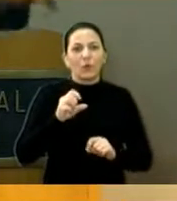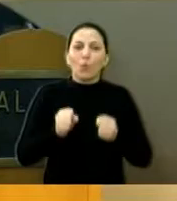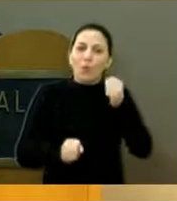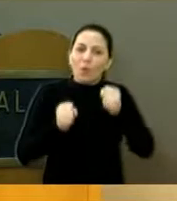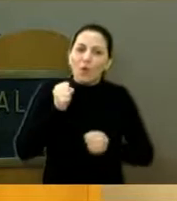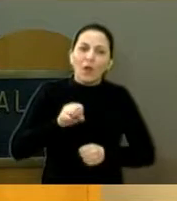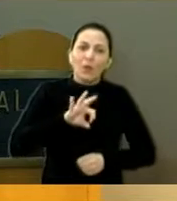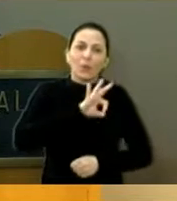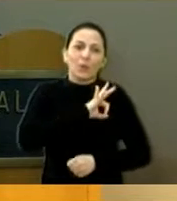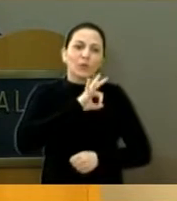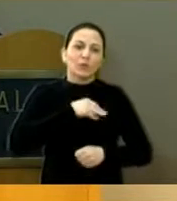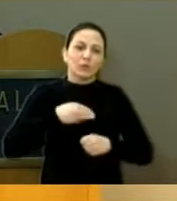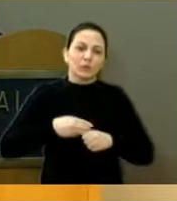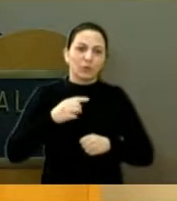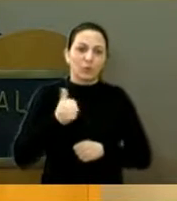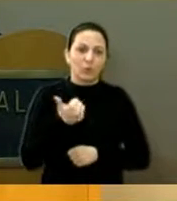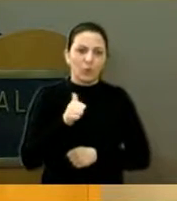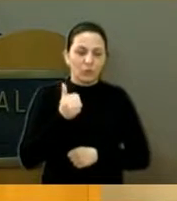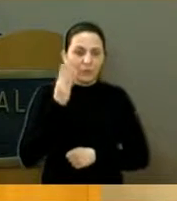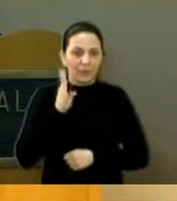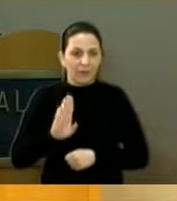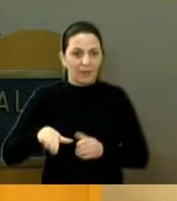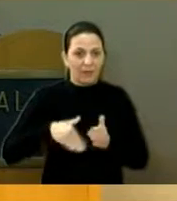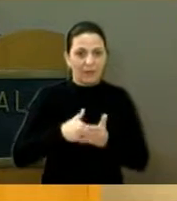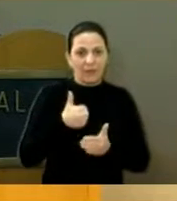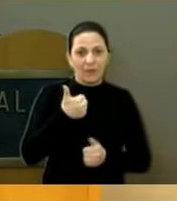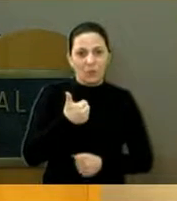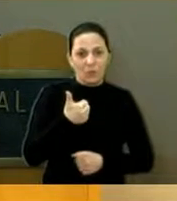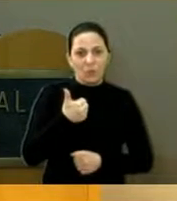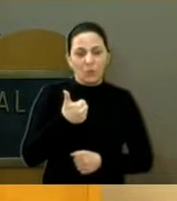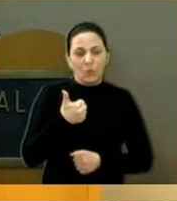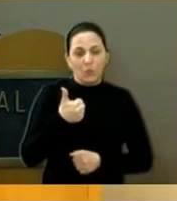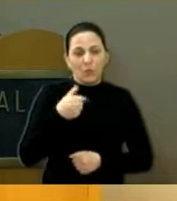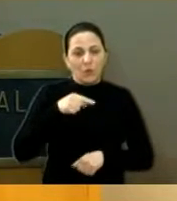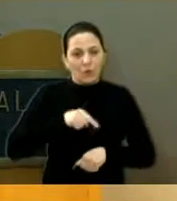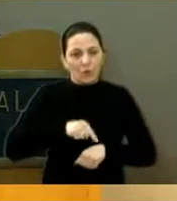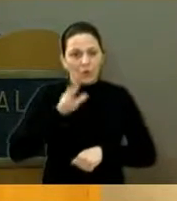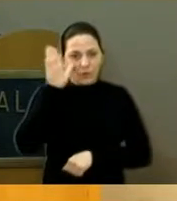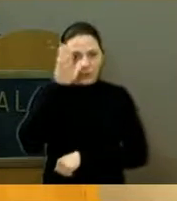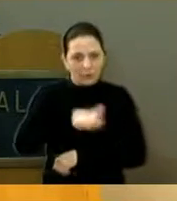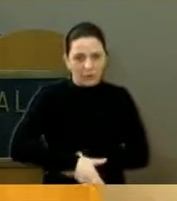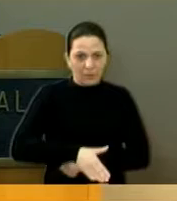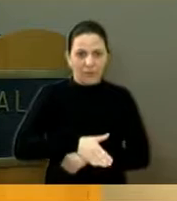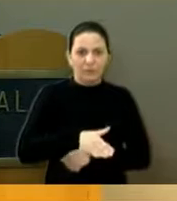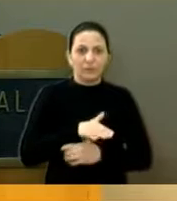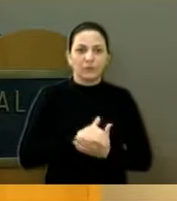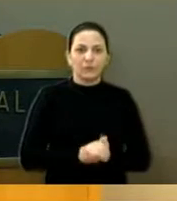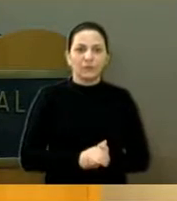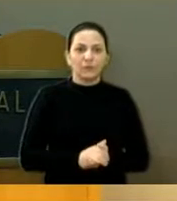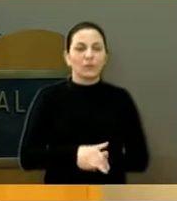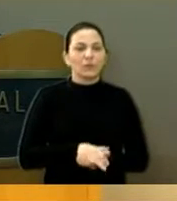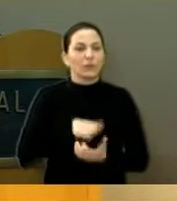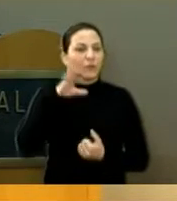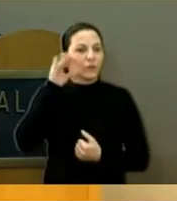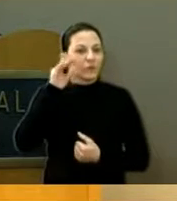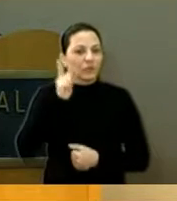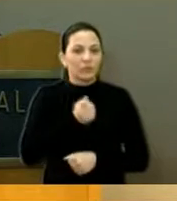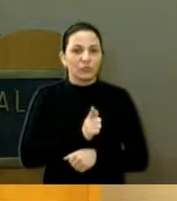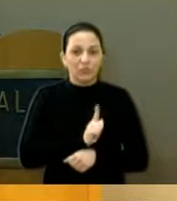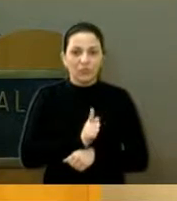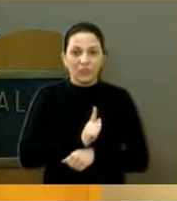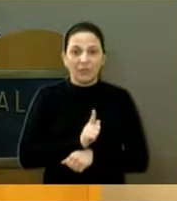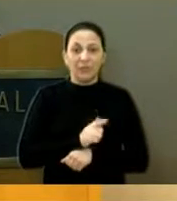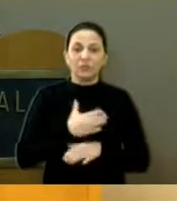municipais, das 11h30 a 1h da tarde. Então, inclusive, ali os funcionários, inclusive, ali a gerente pode ficar